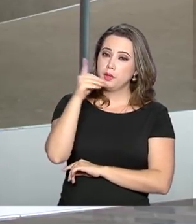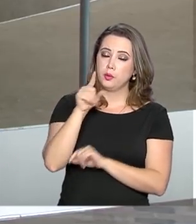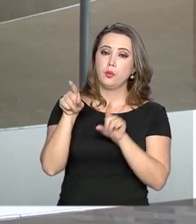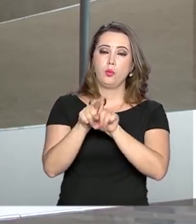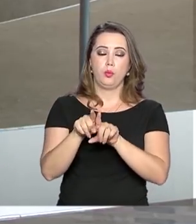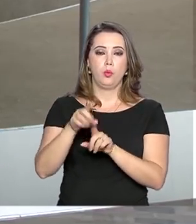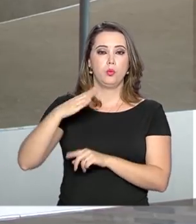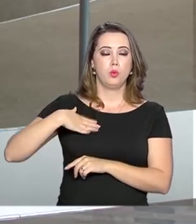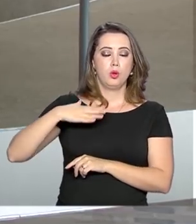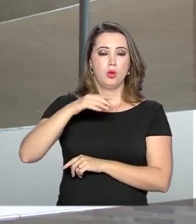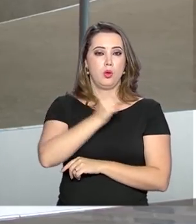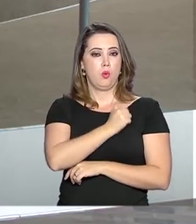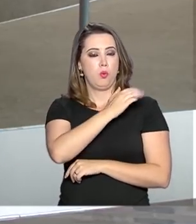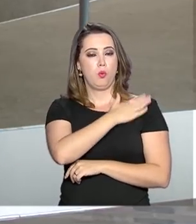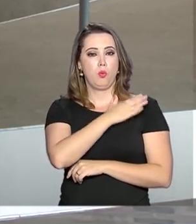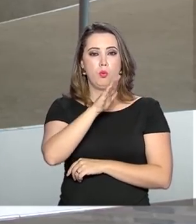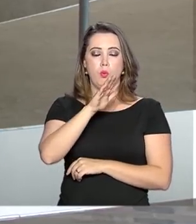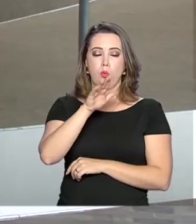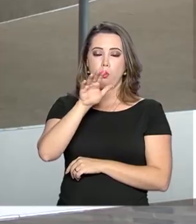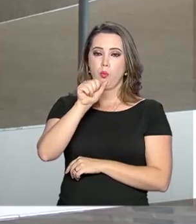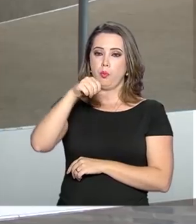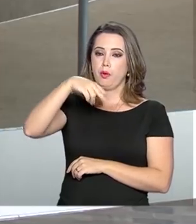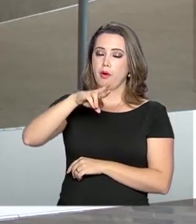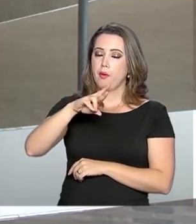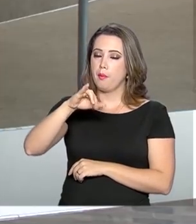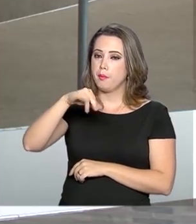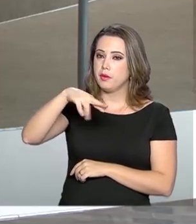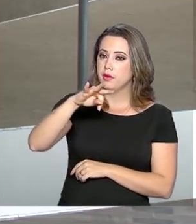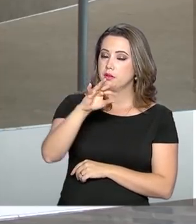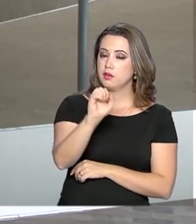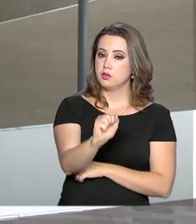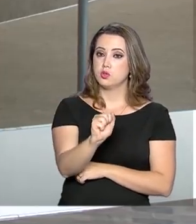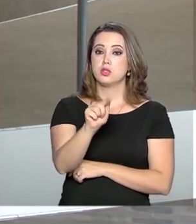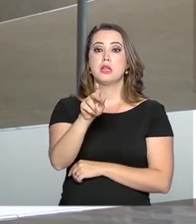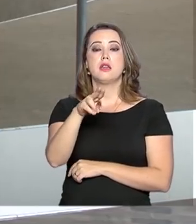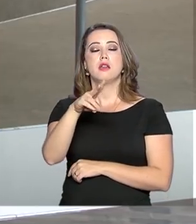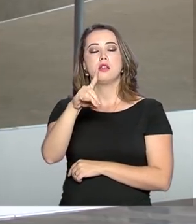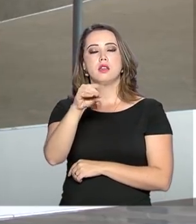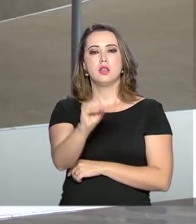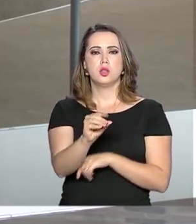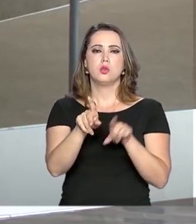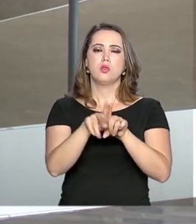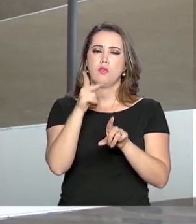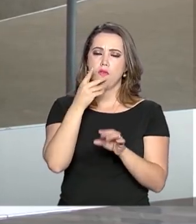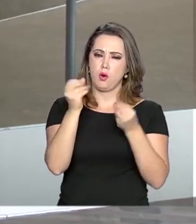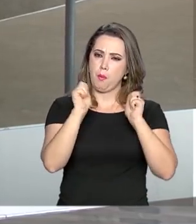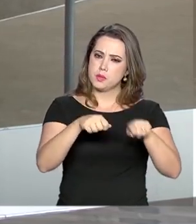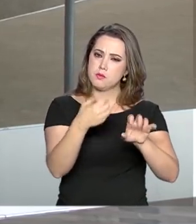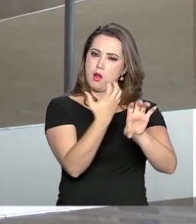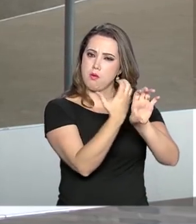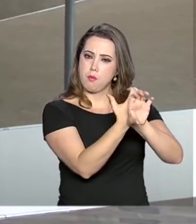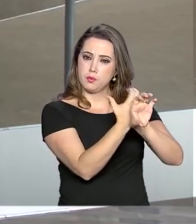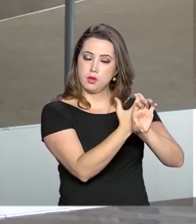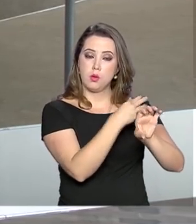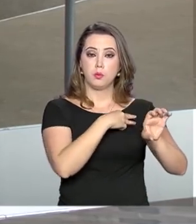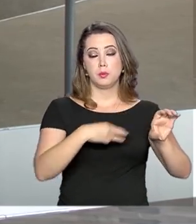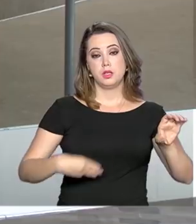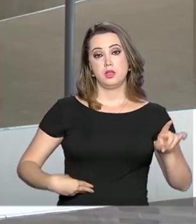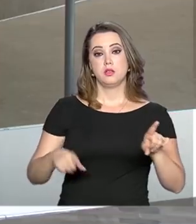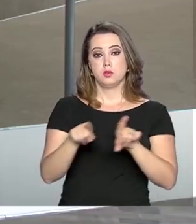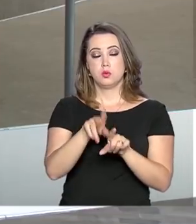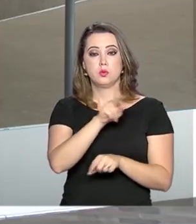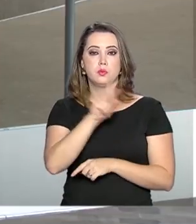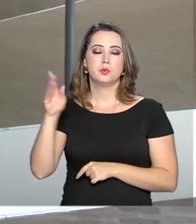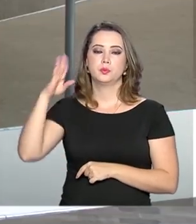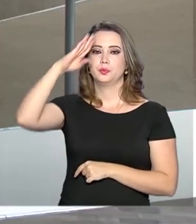Guida, subsecretário do programa Antártico Brasileiro, falou da possibilidade de uma videoconferência entre o ministro e